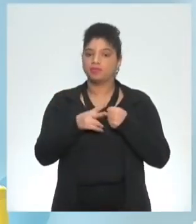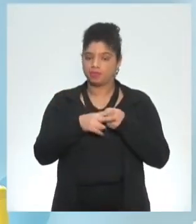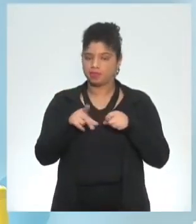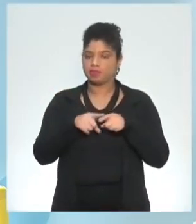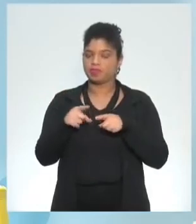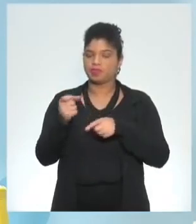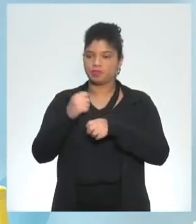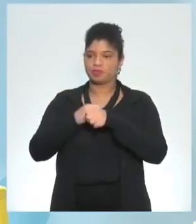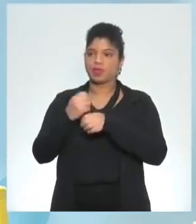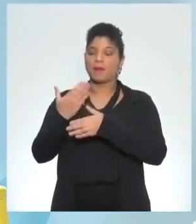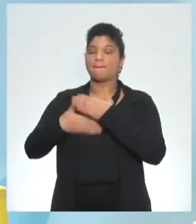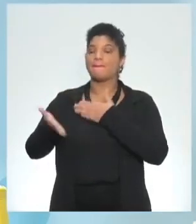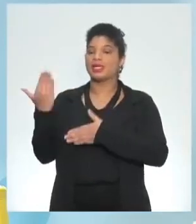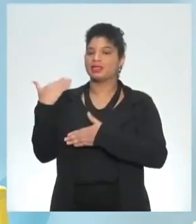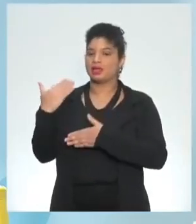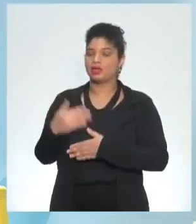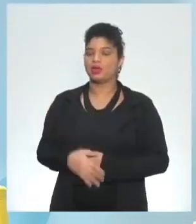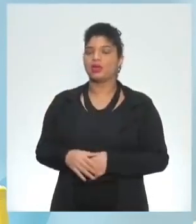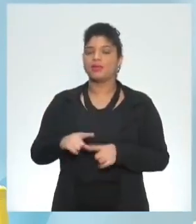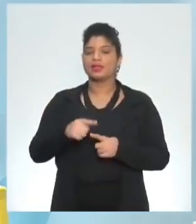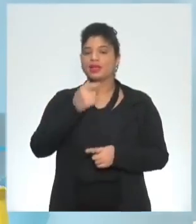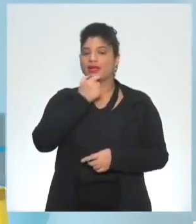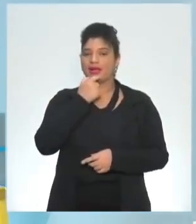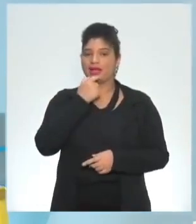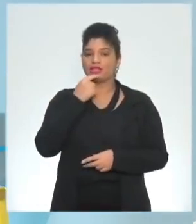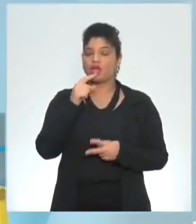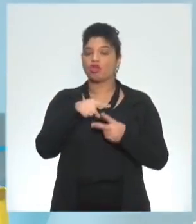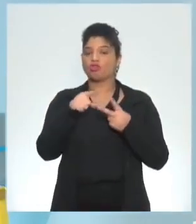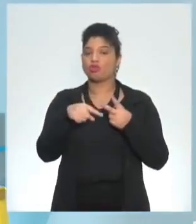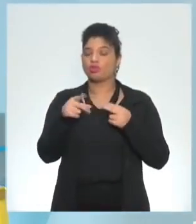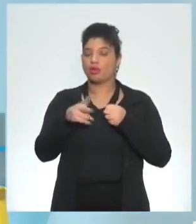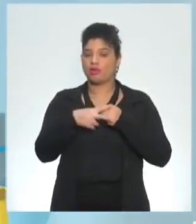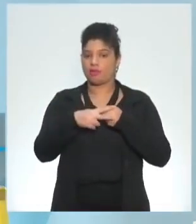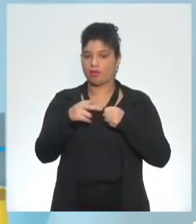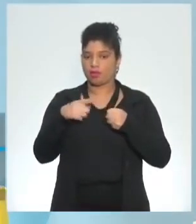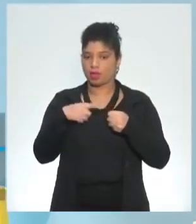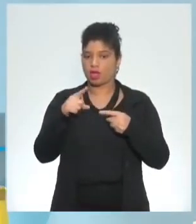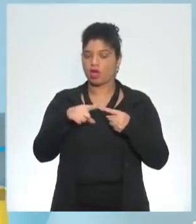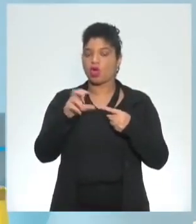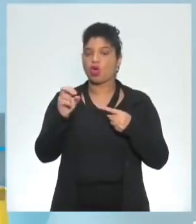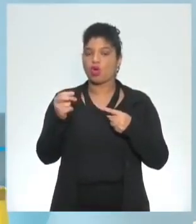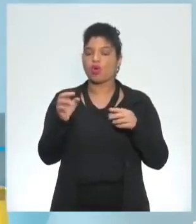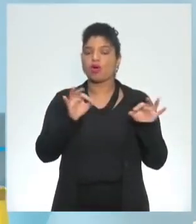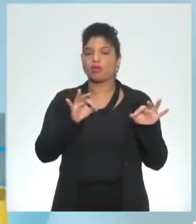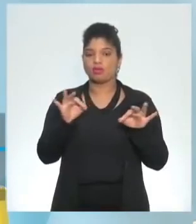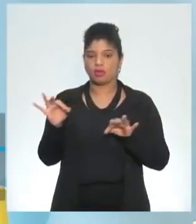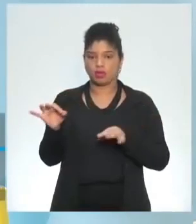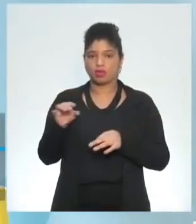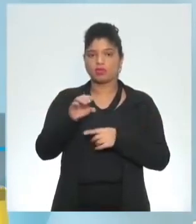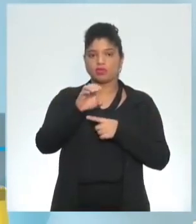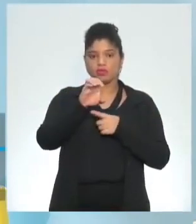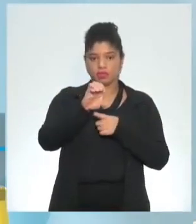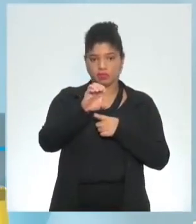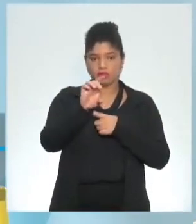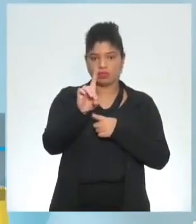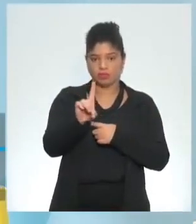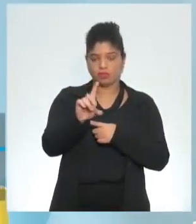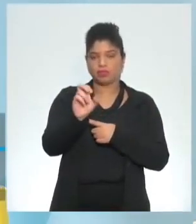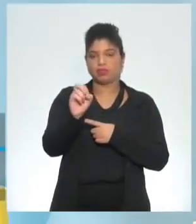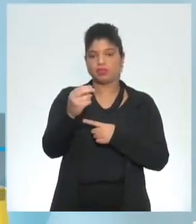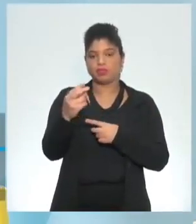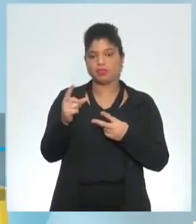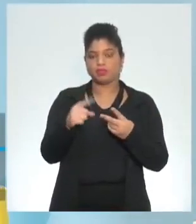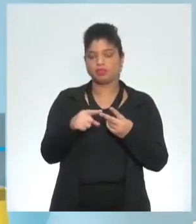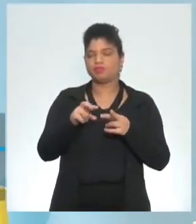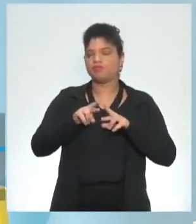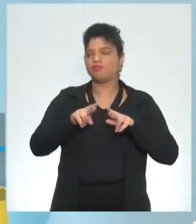passado também em inglês o que acontece a gente tem dois tipos de verbos ou ele é regular termina em ed ou ele é